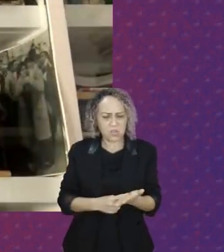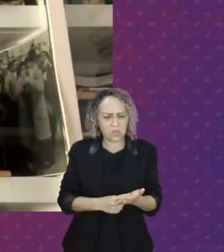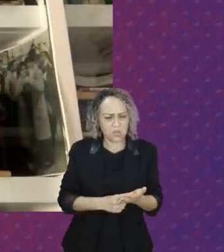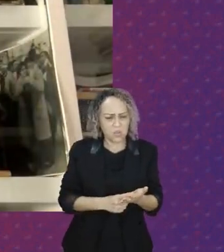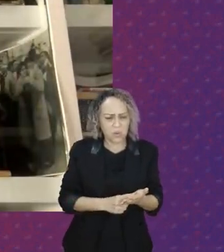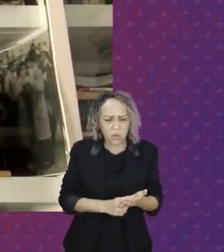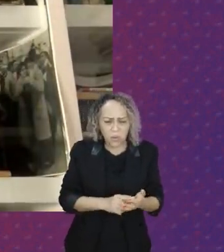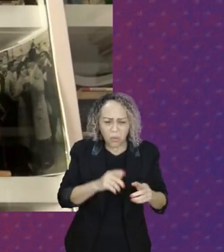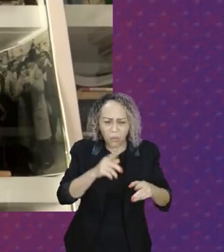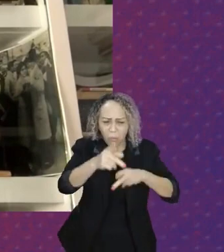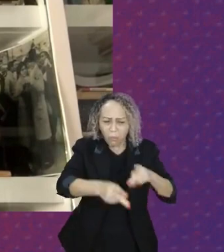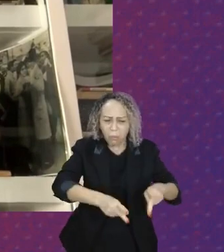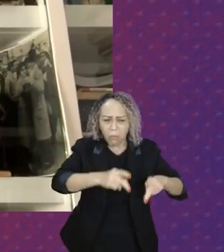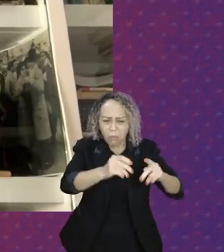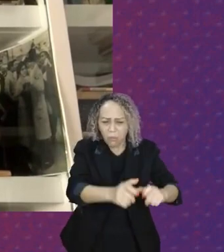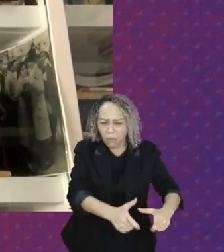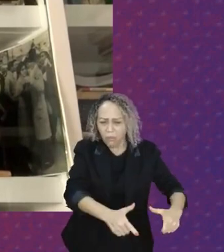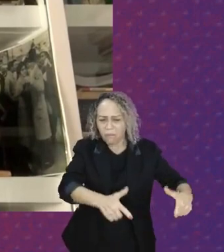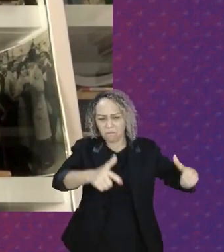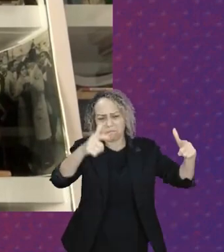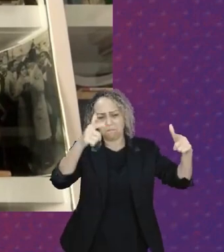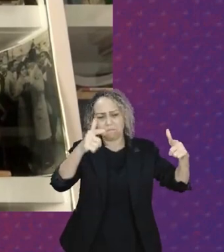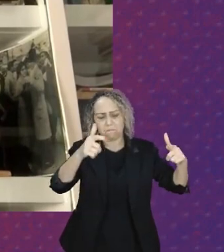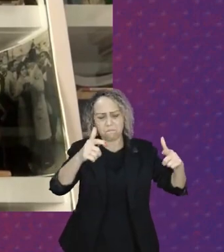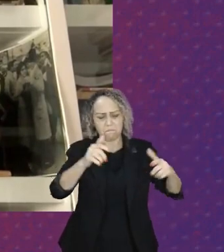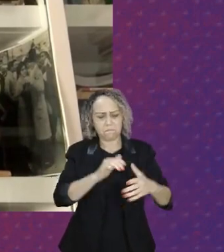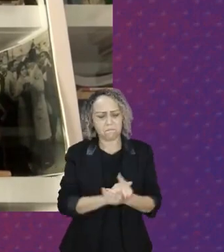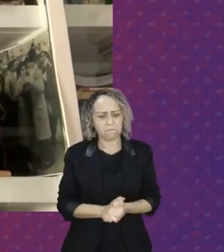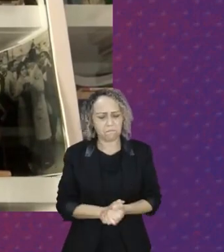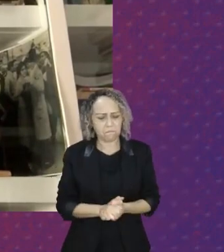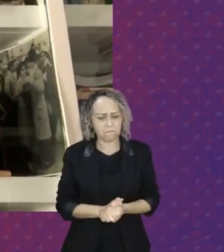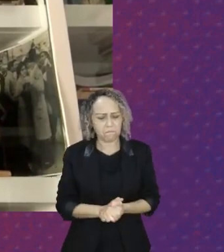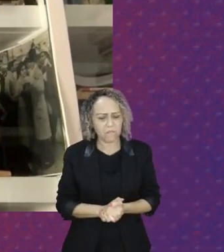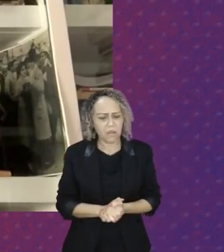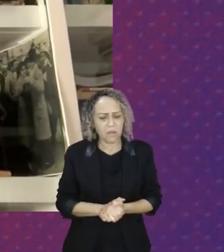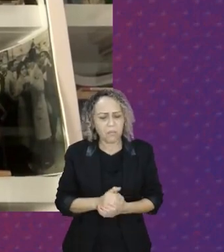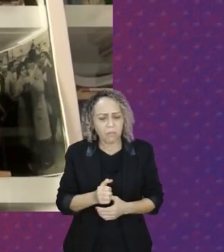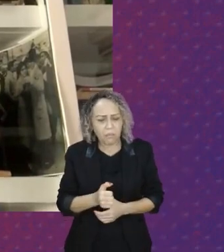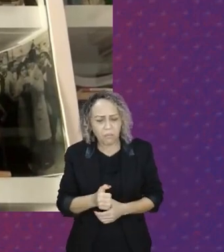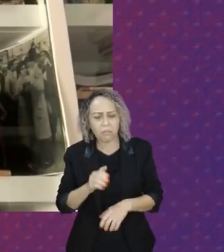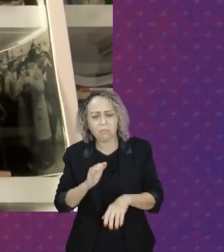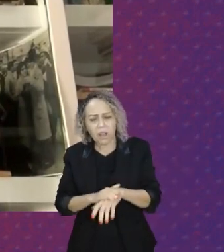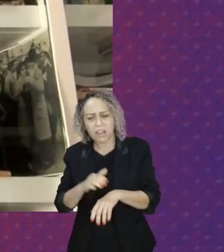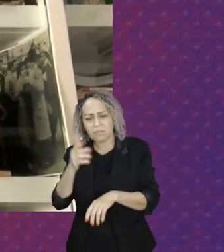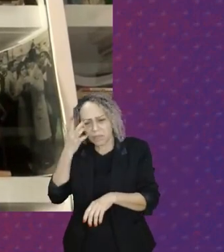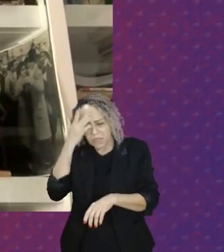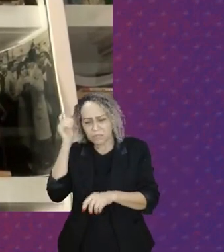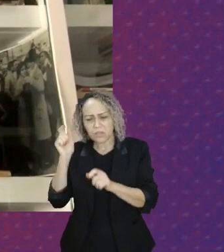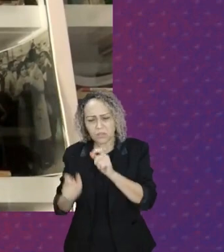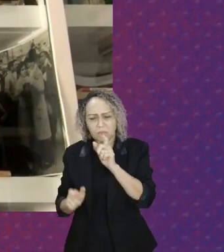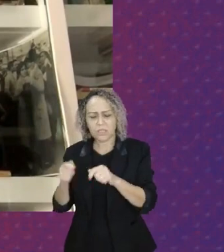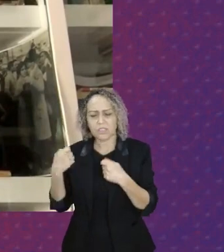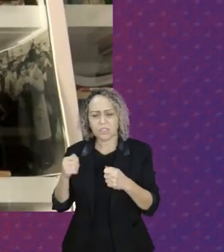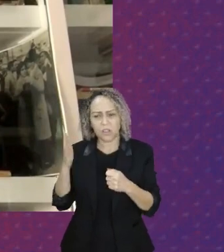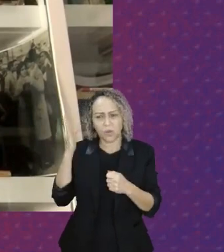Precisamos que mais e mais gente compreenda o que foi feito, o grau de destruição e morte que esse governo promoveu para